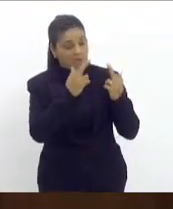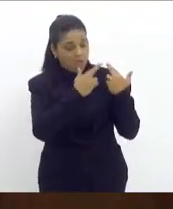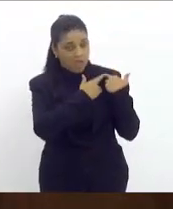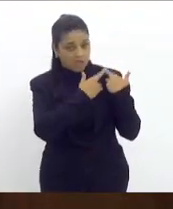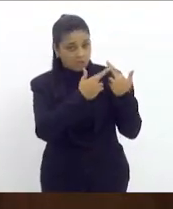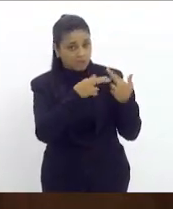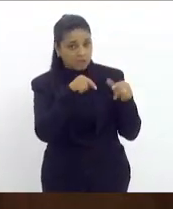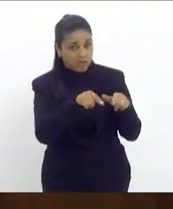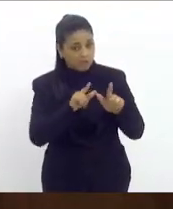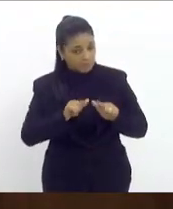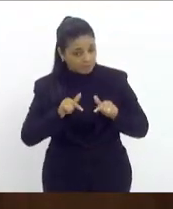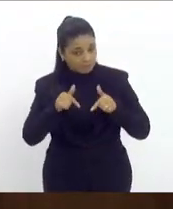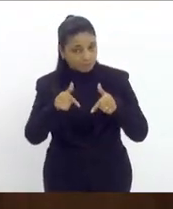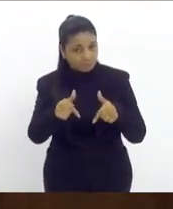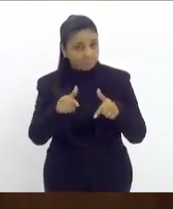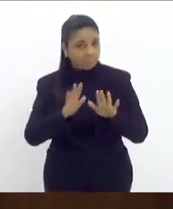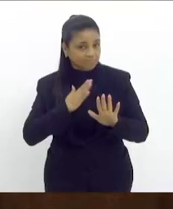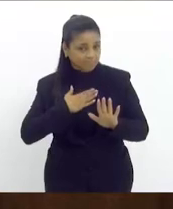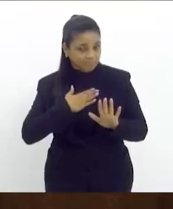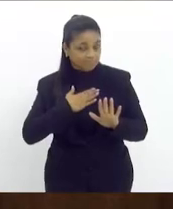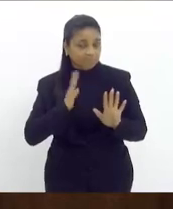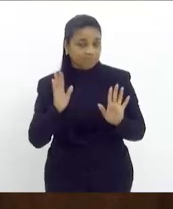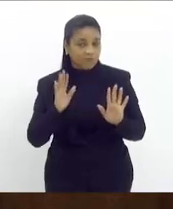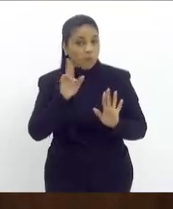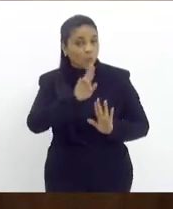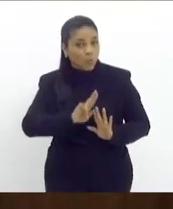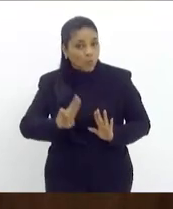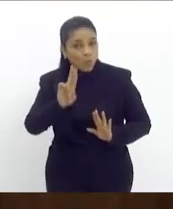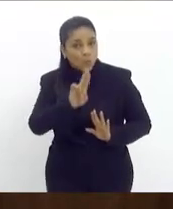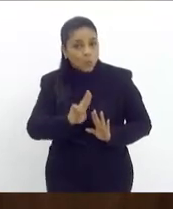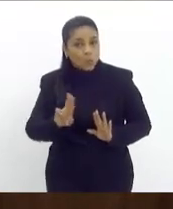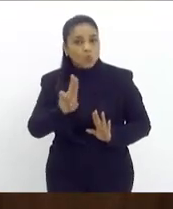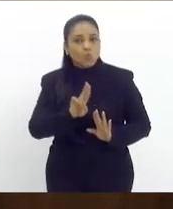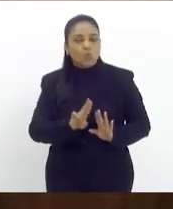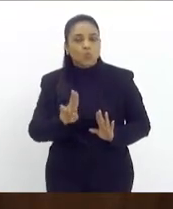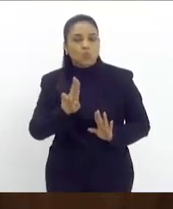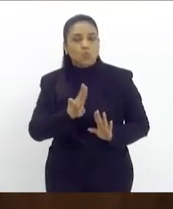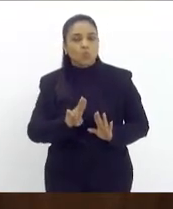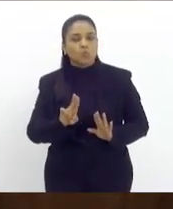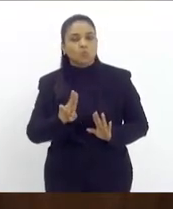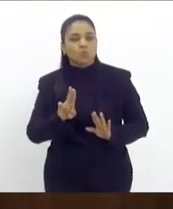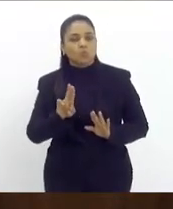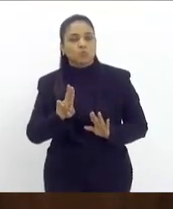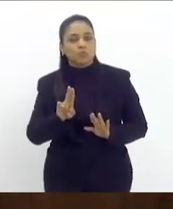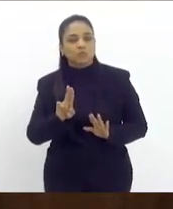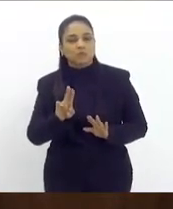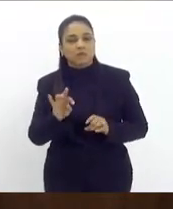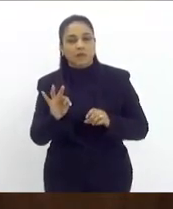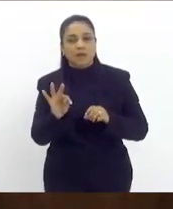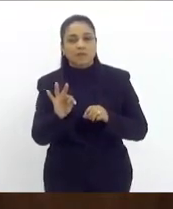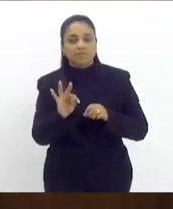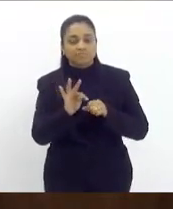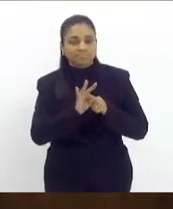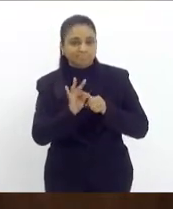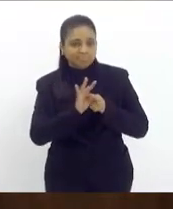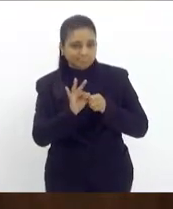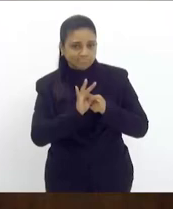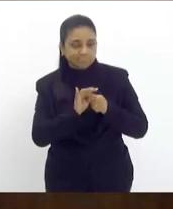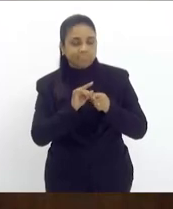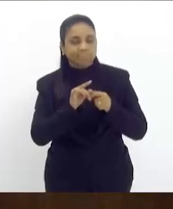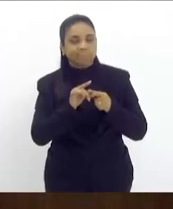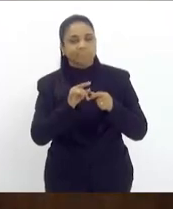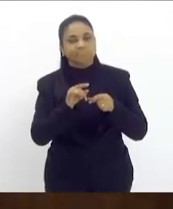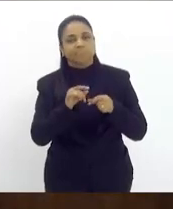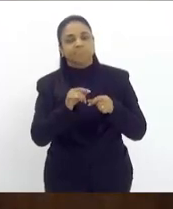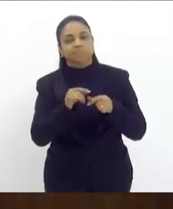pelo uso dessa técnica de contracepção e é muito